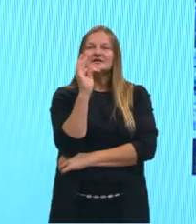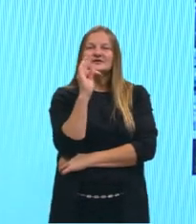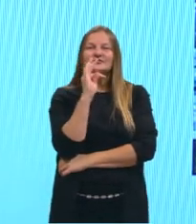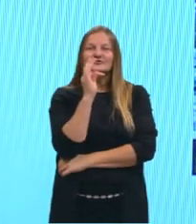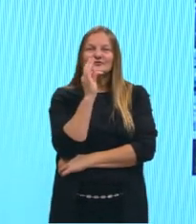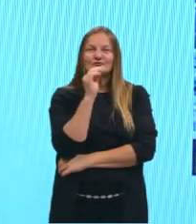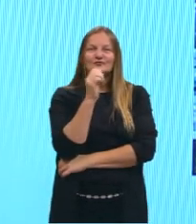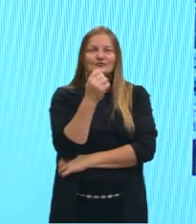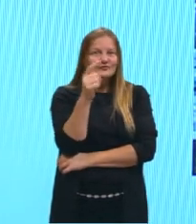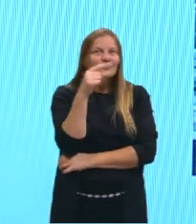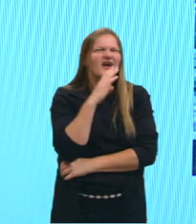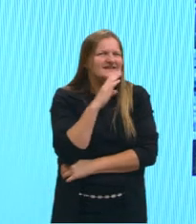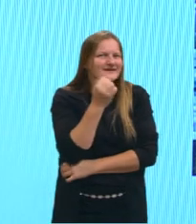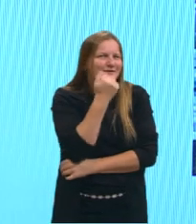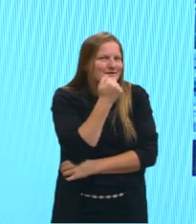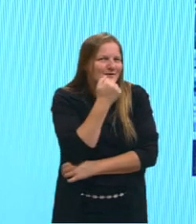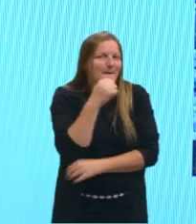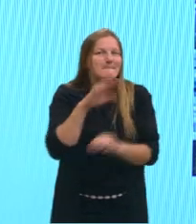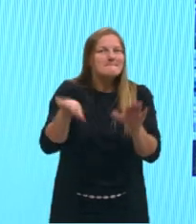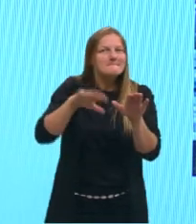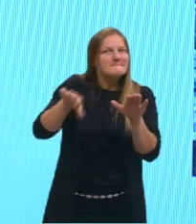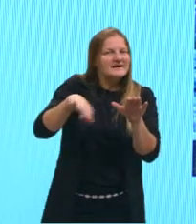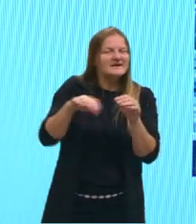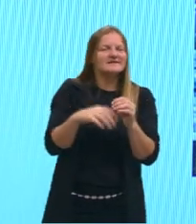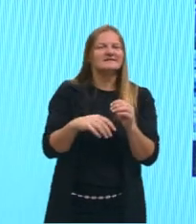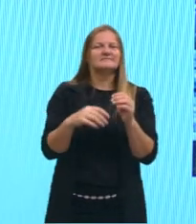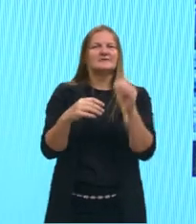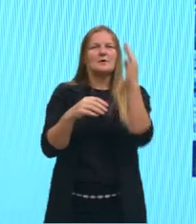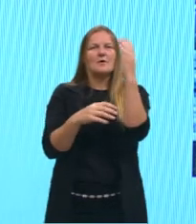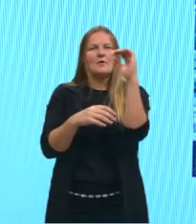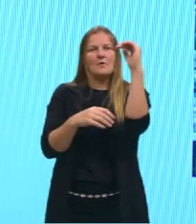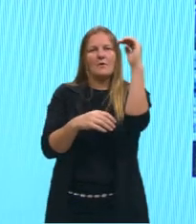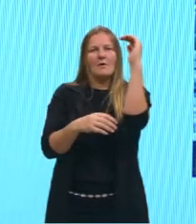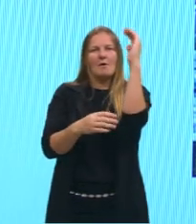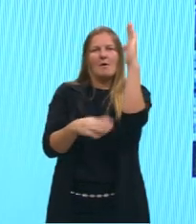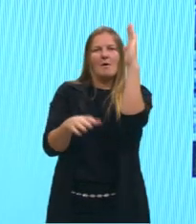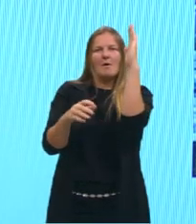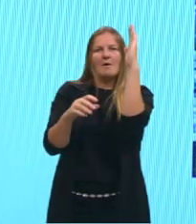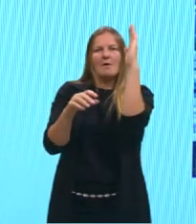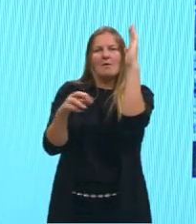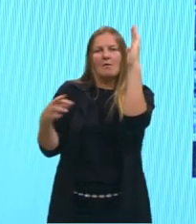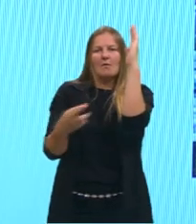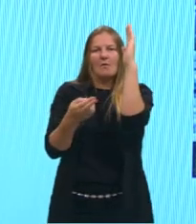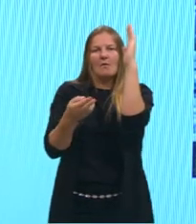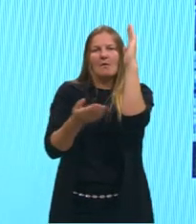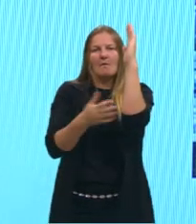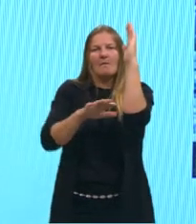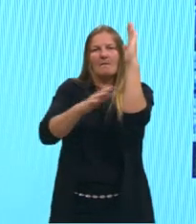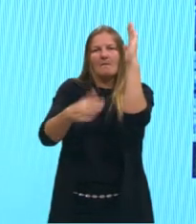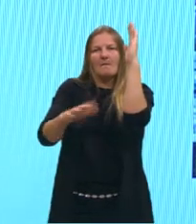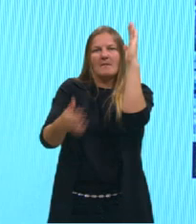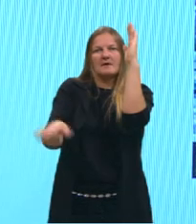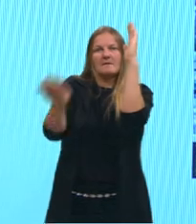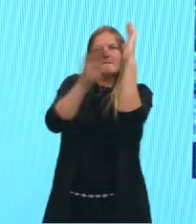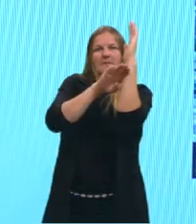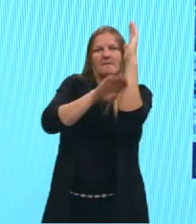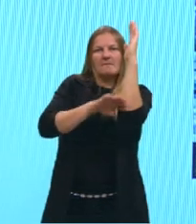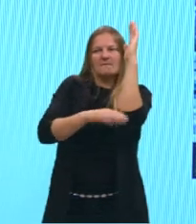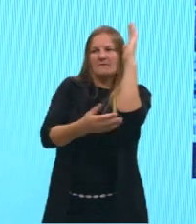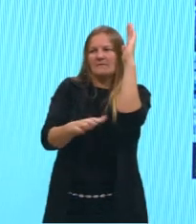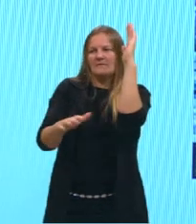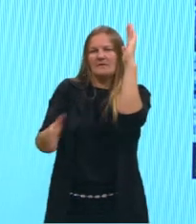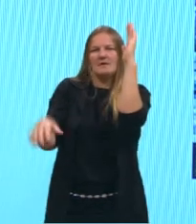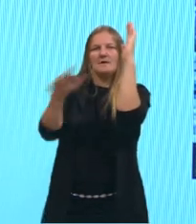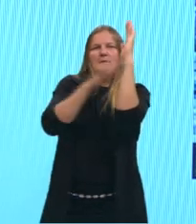pedra dura, tanto bate até que fura. Fica batendo, batendo, aquela rocha ali vai sendo degradando, né? E vai se decompondo aí, vai